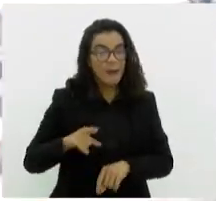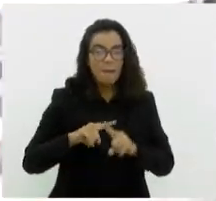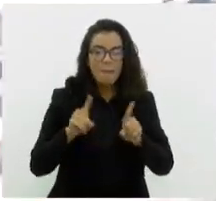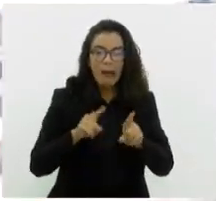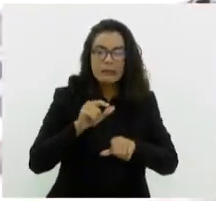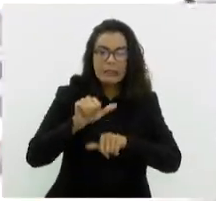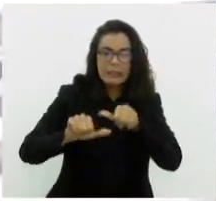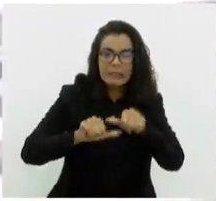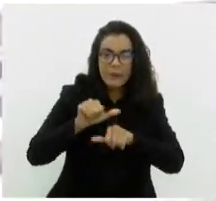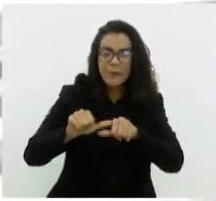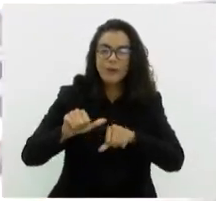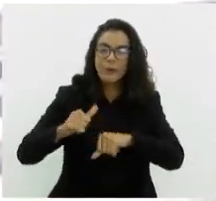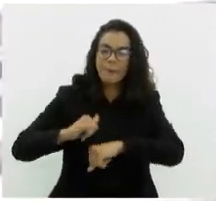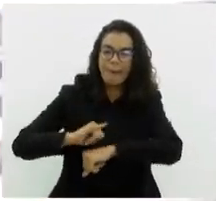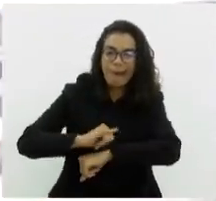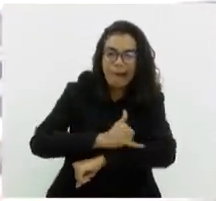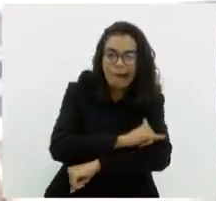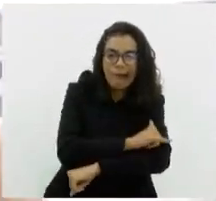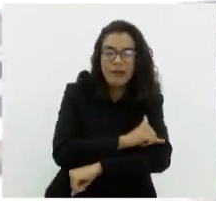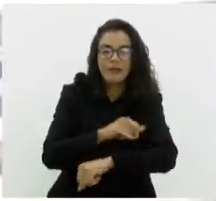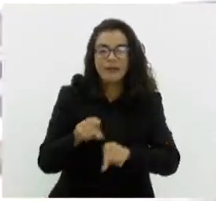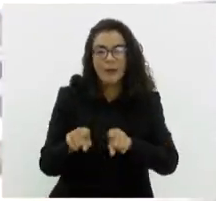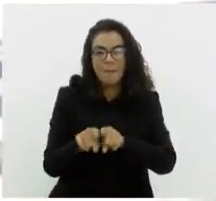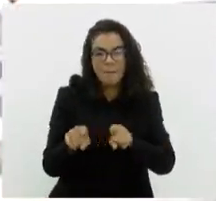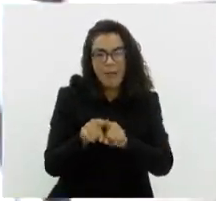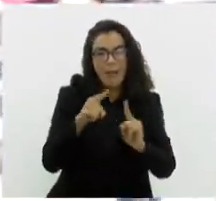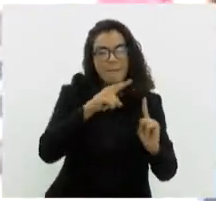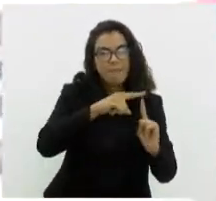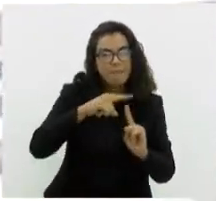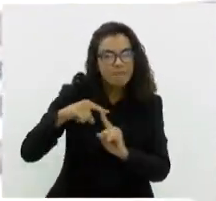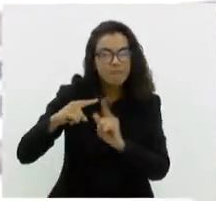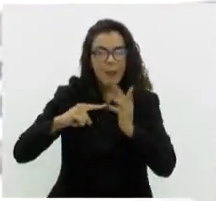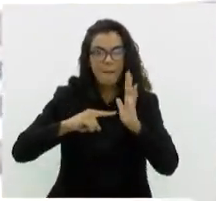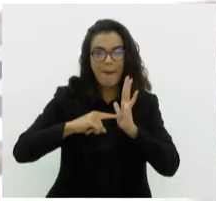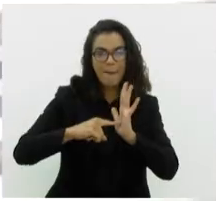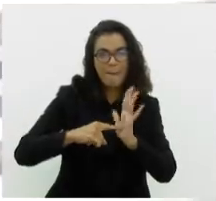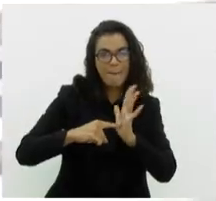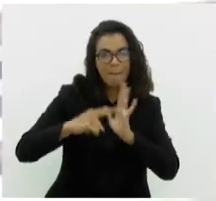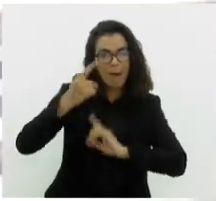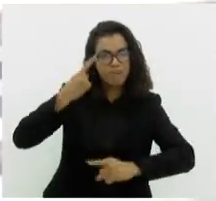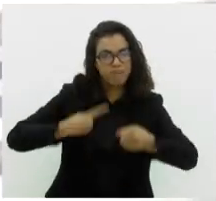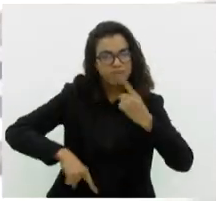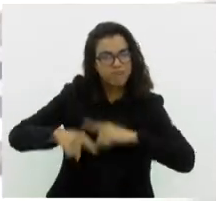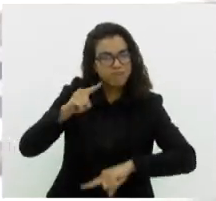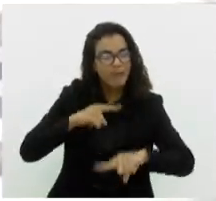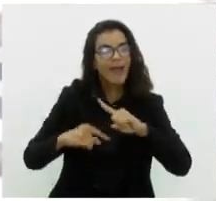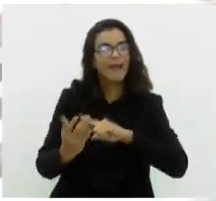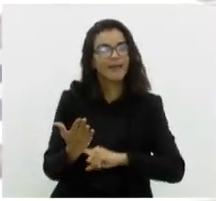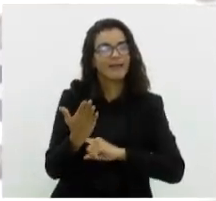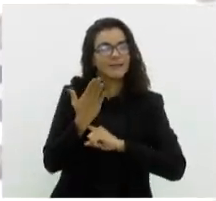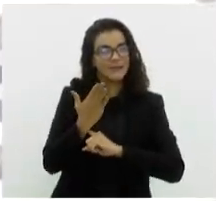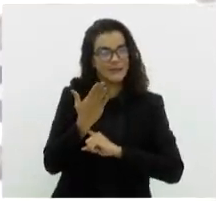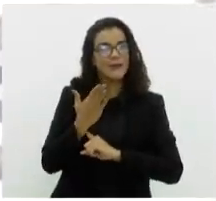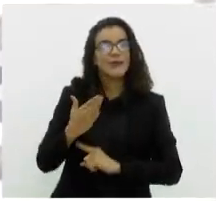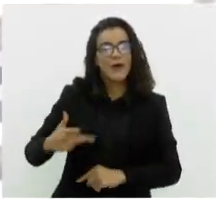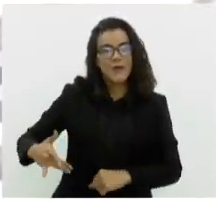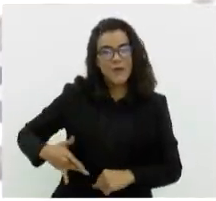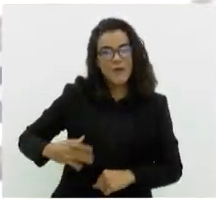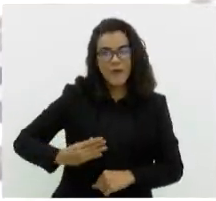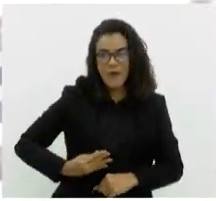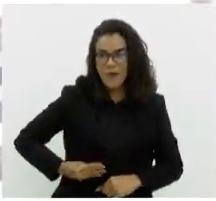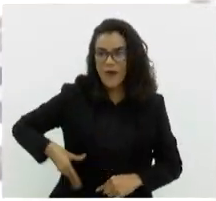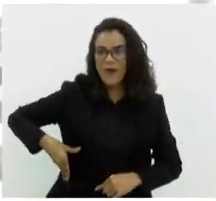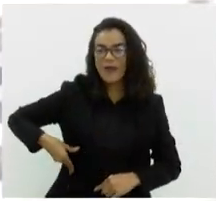obesidade, ao tratamento do sobrepeso, ao tratamento das causas metabólicas que sim, acabam beneficiando o fígado por